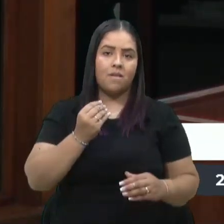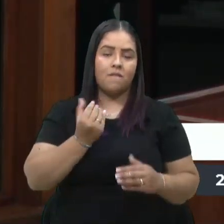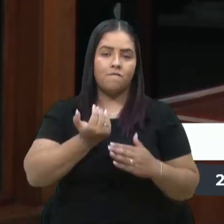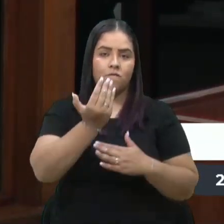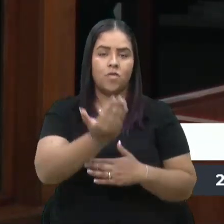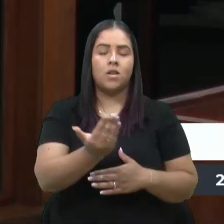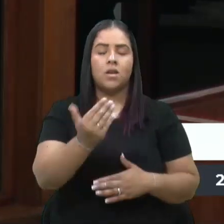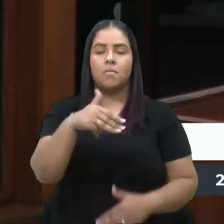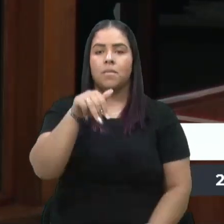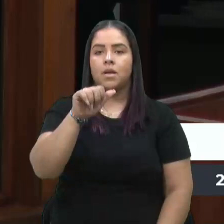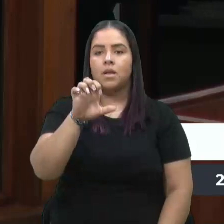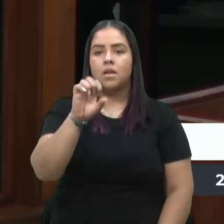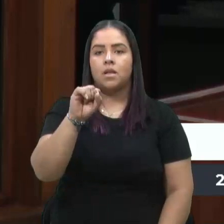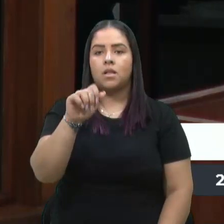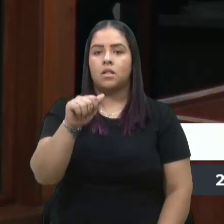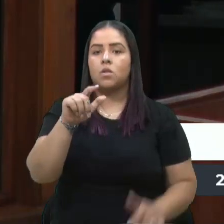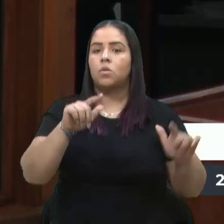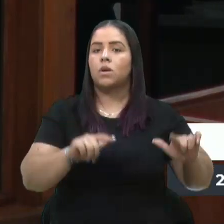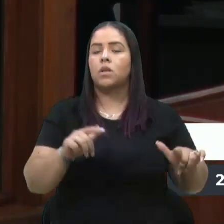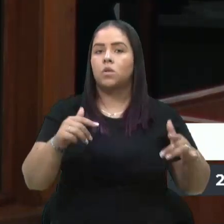A Maesa vai ser ponto turístico.